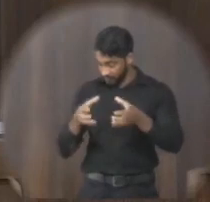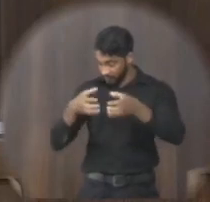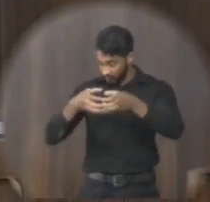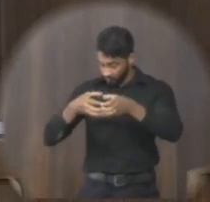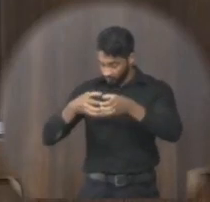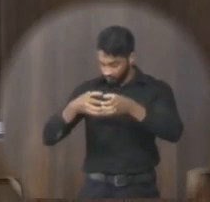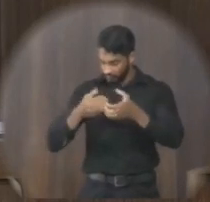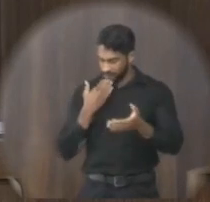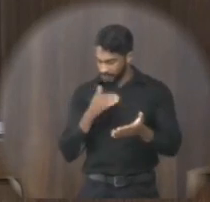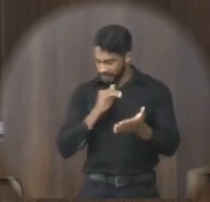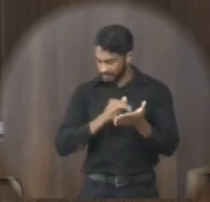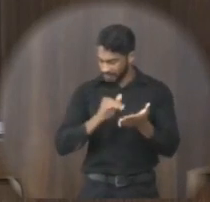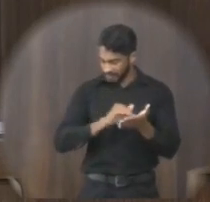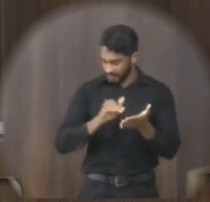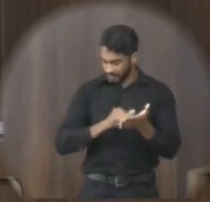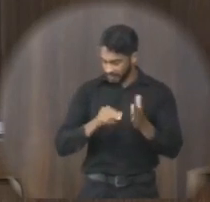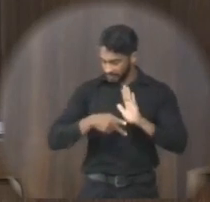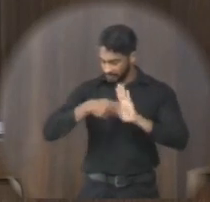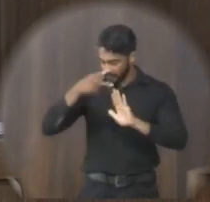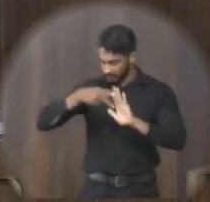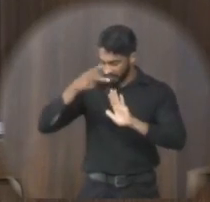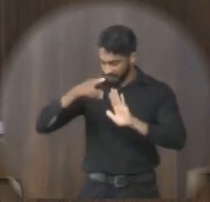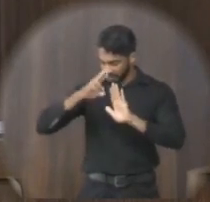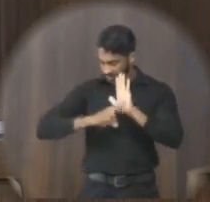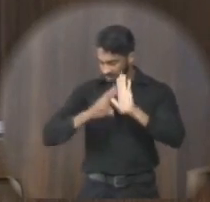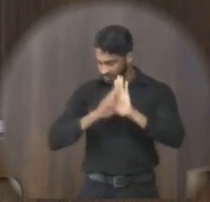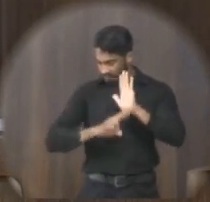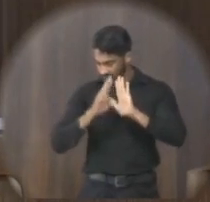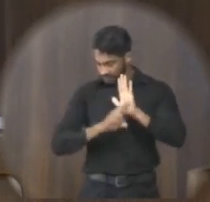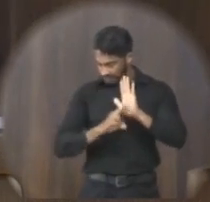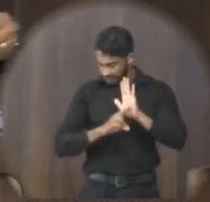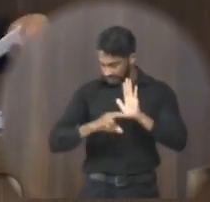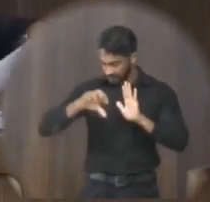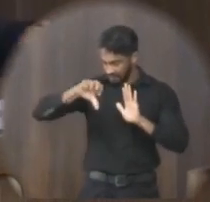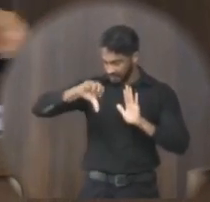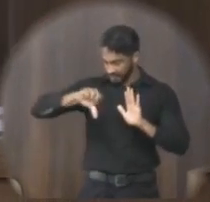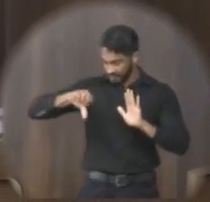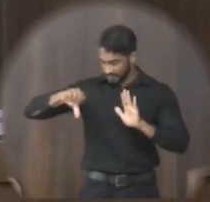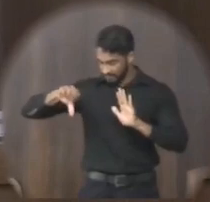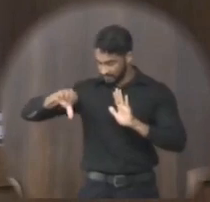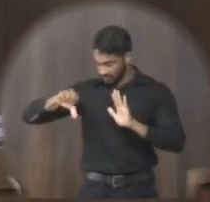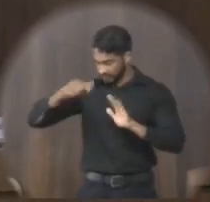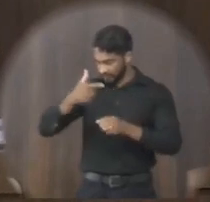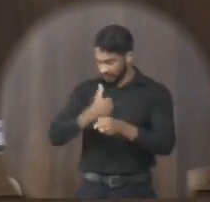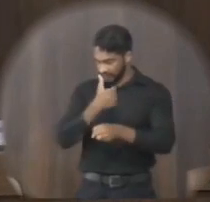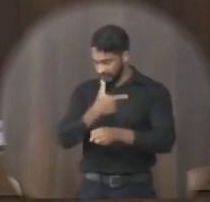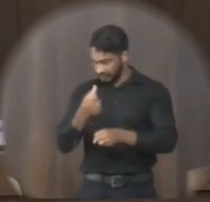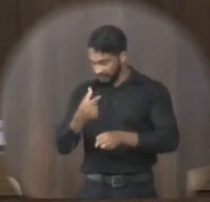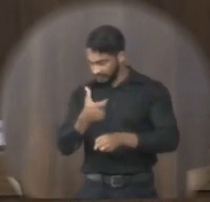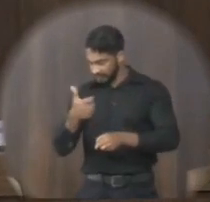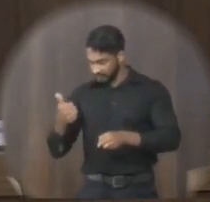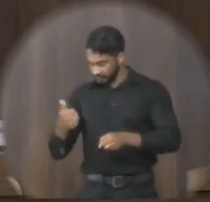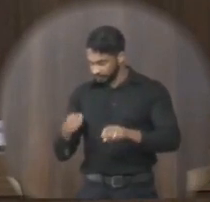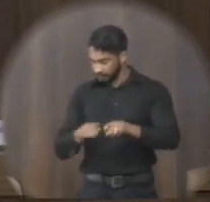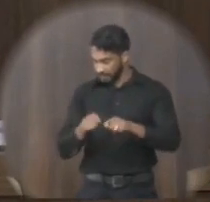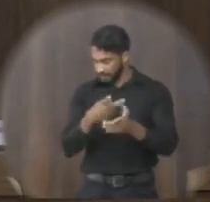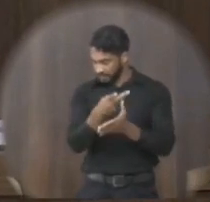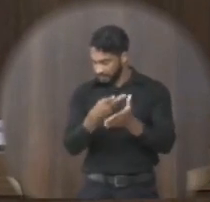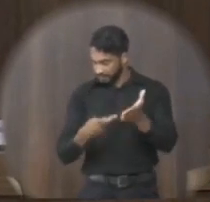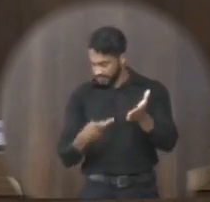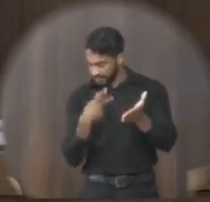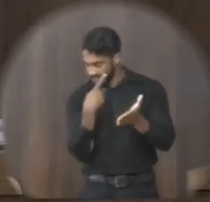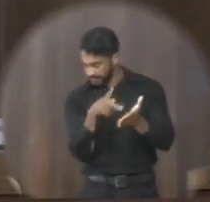solicito ao seu secretário que faça a leitura da Ementa do projeto de resolução 009-2021, bem como do parecer que o